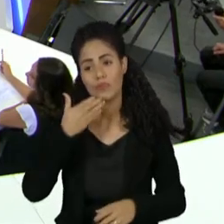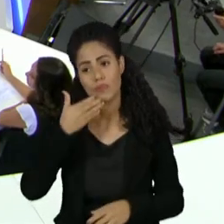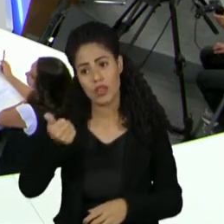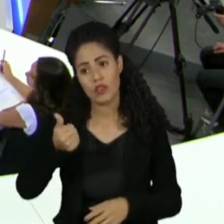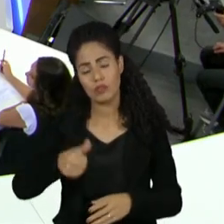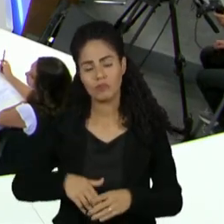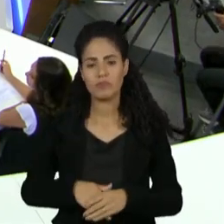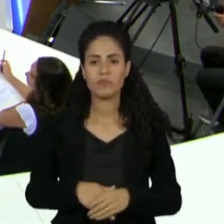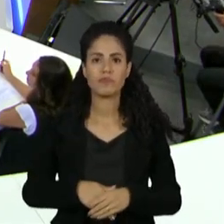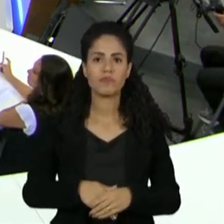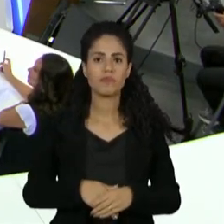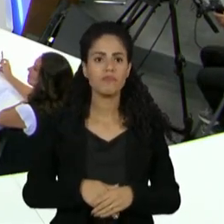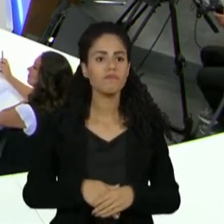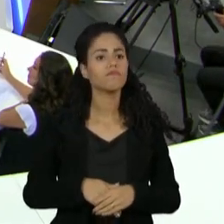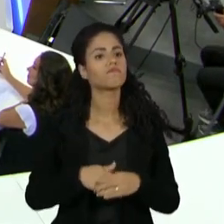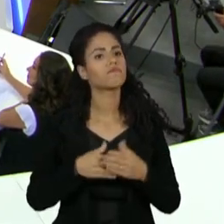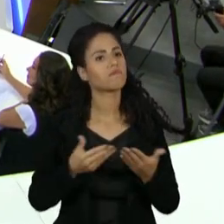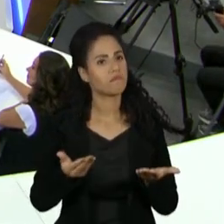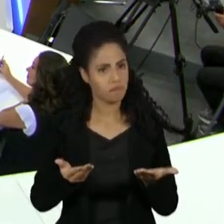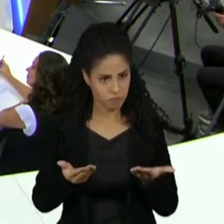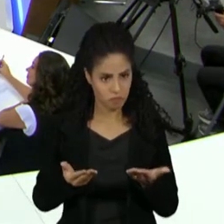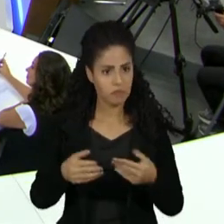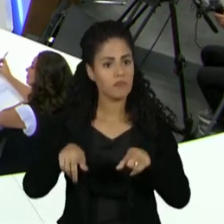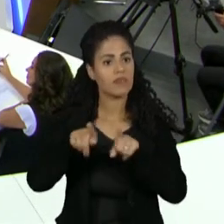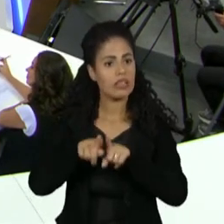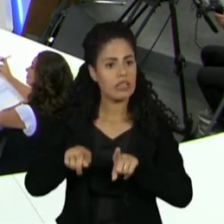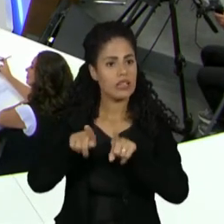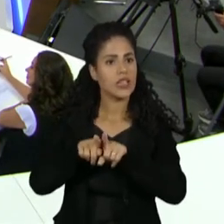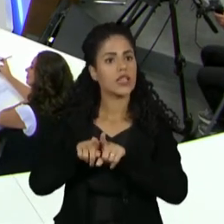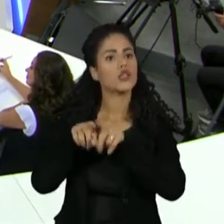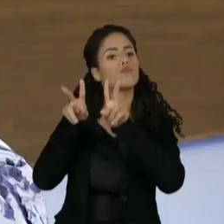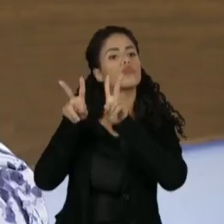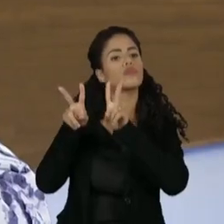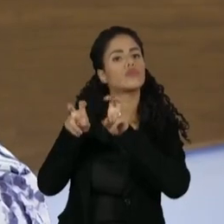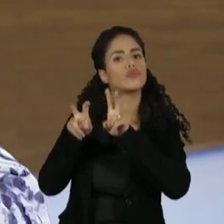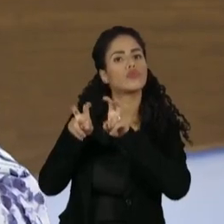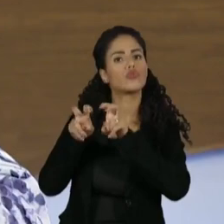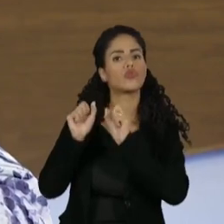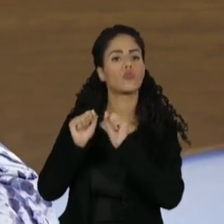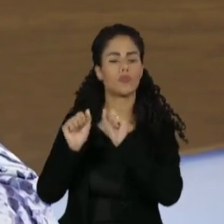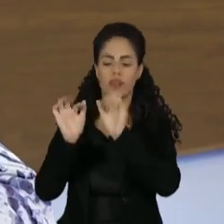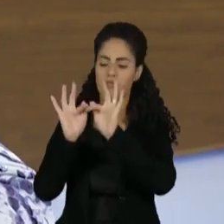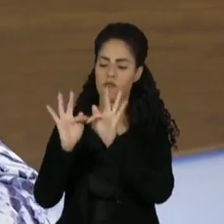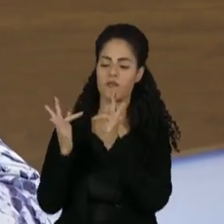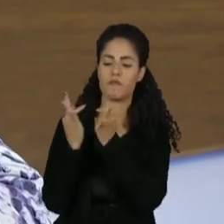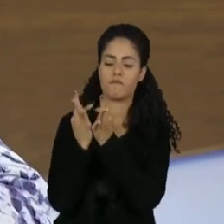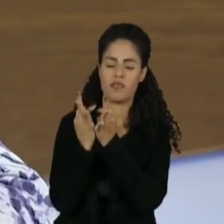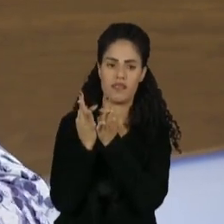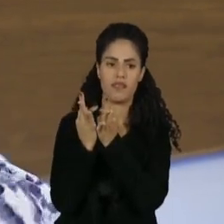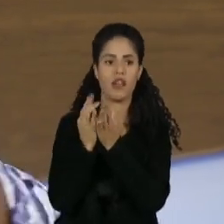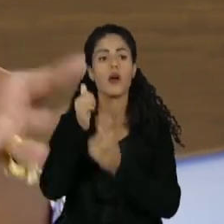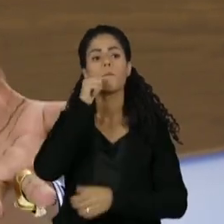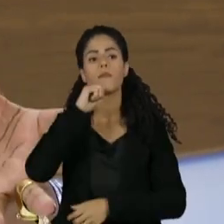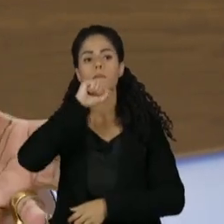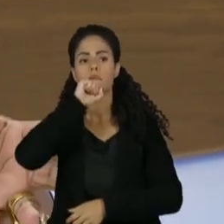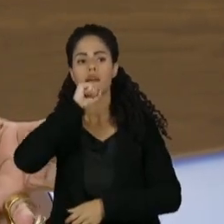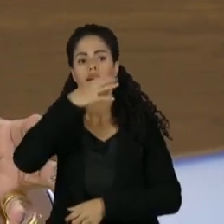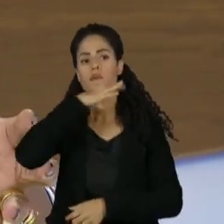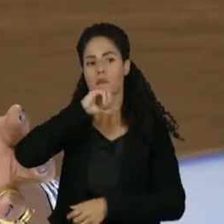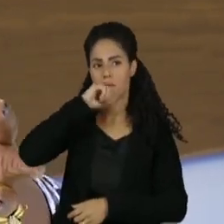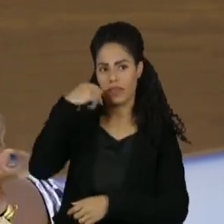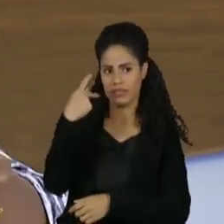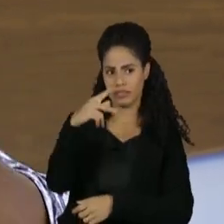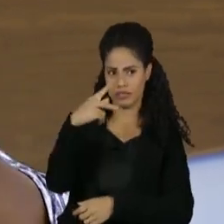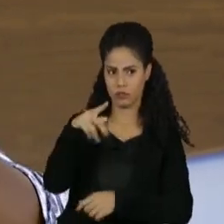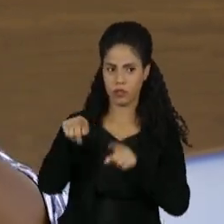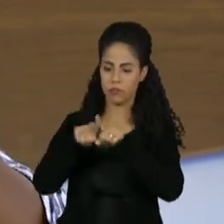Pericles, eu queria celebrar um pouquinho mais a família, a Dona Célia, o Sr. João e essa família musical